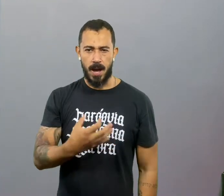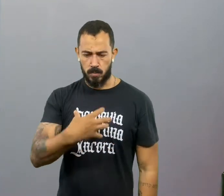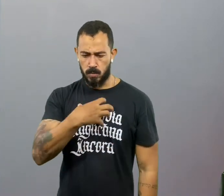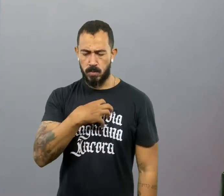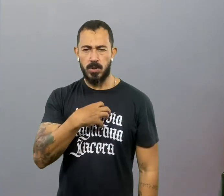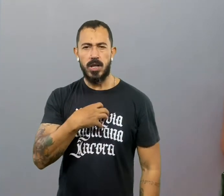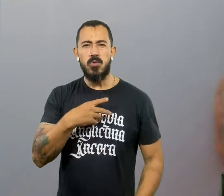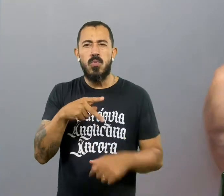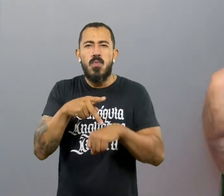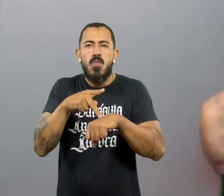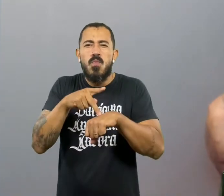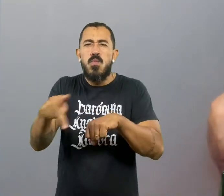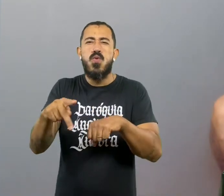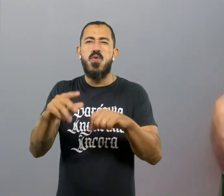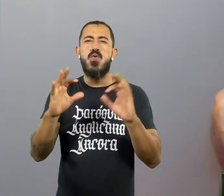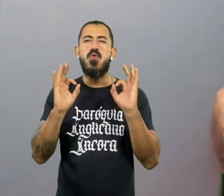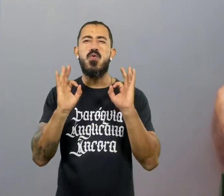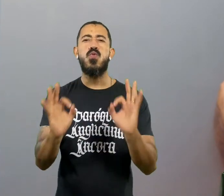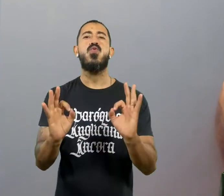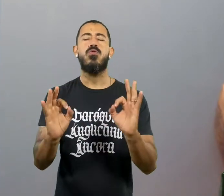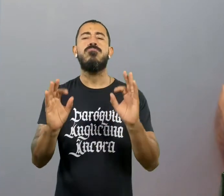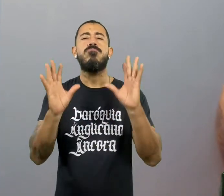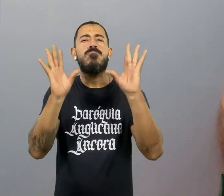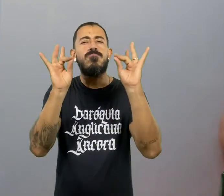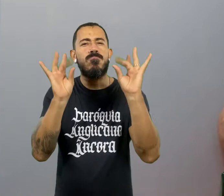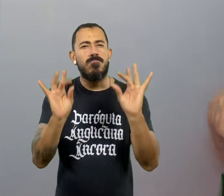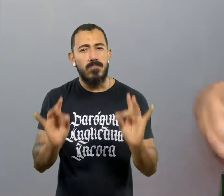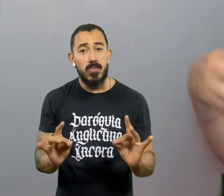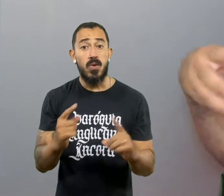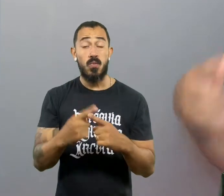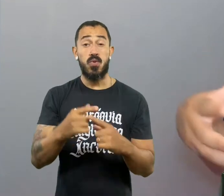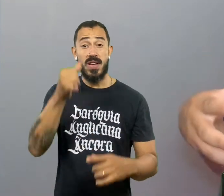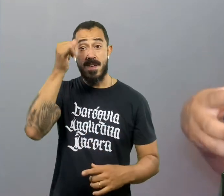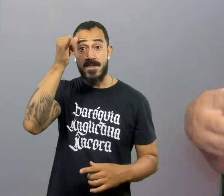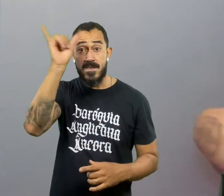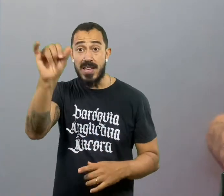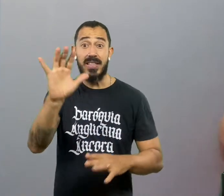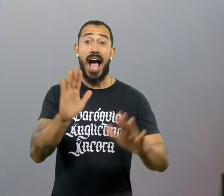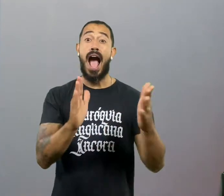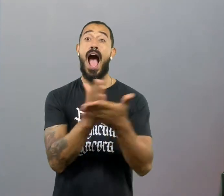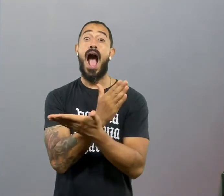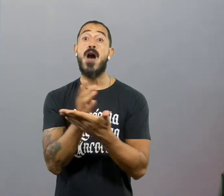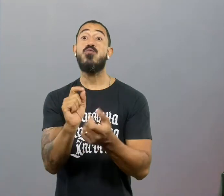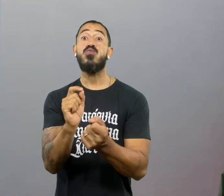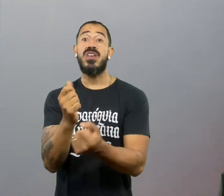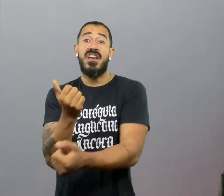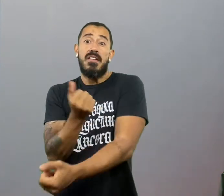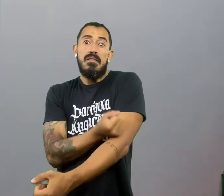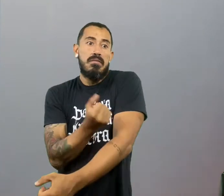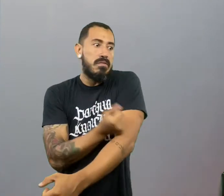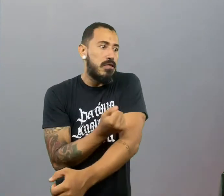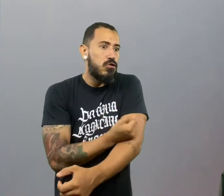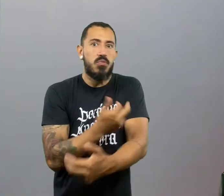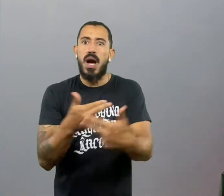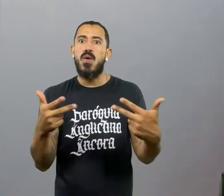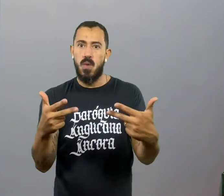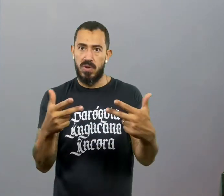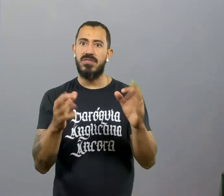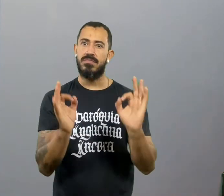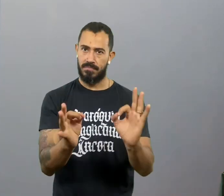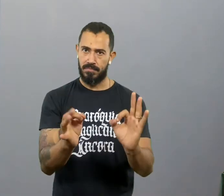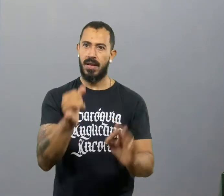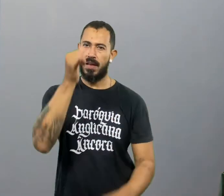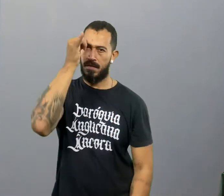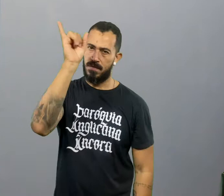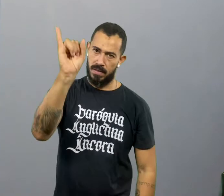serenidade, com pureza. Para que você não alimente outros vícios tentando adquirir virtudes com a virtude da